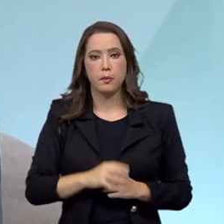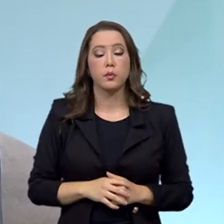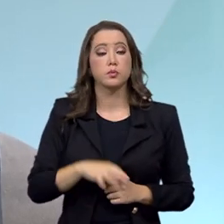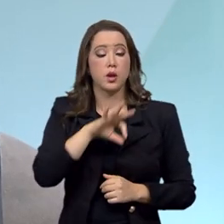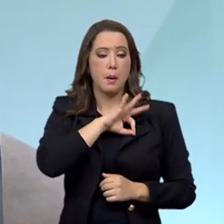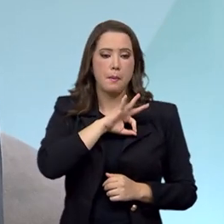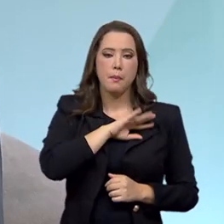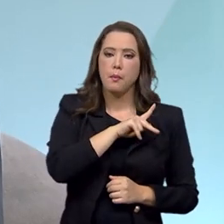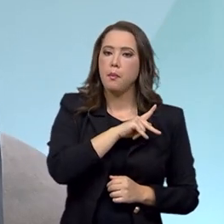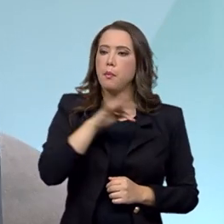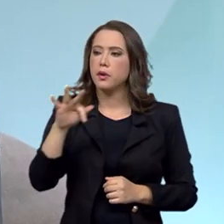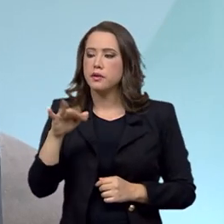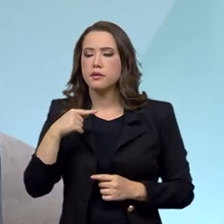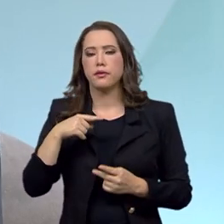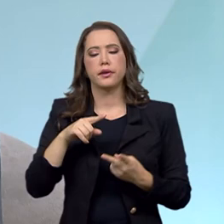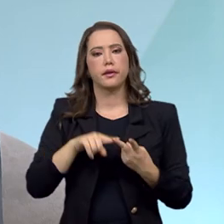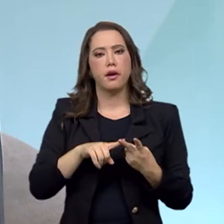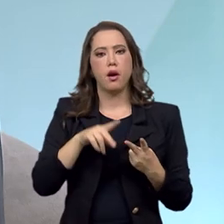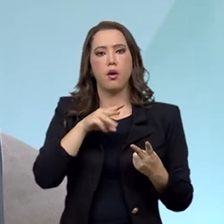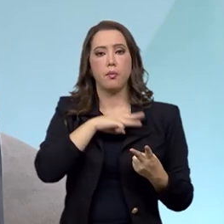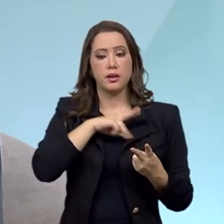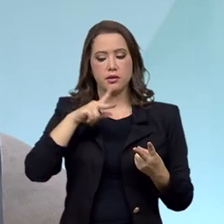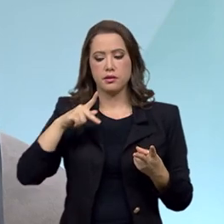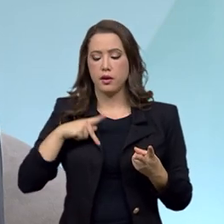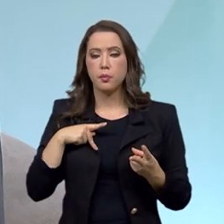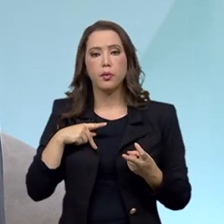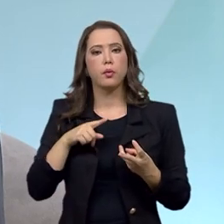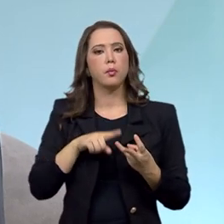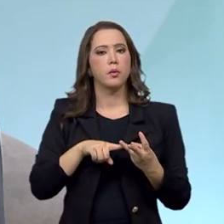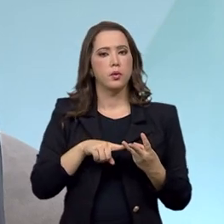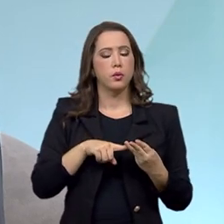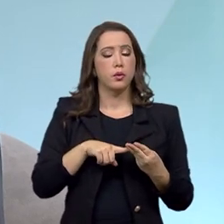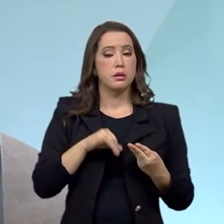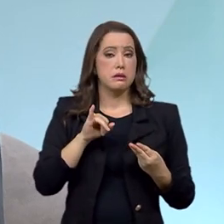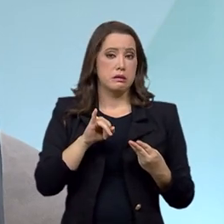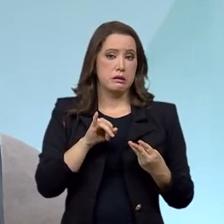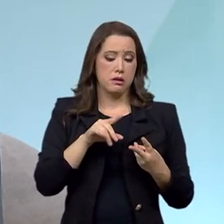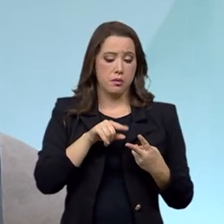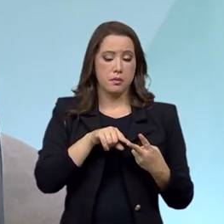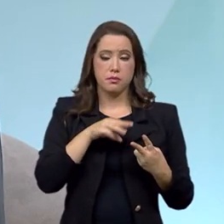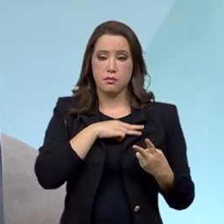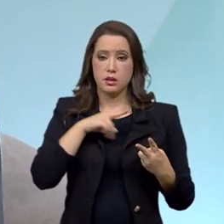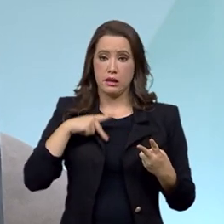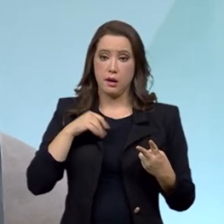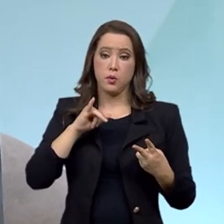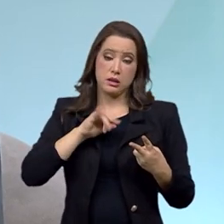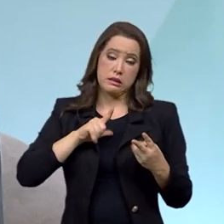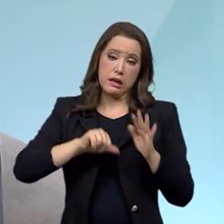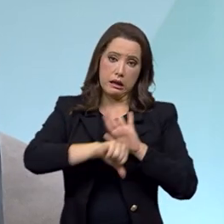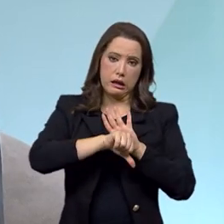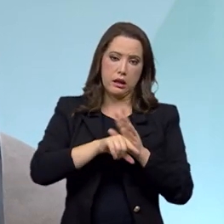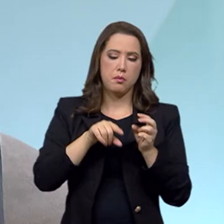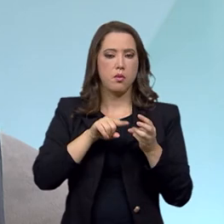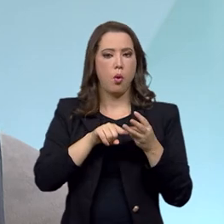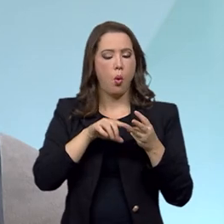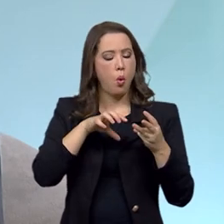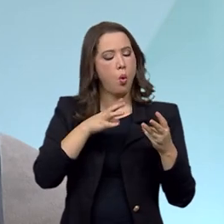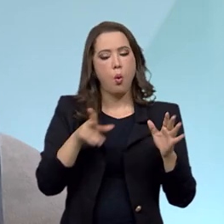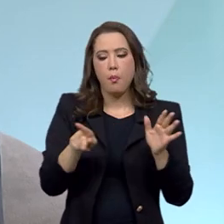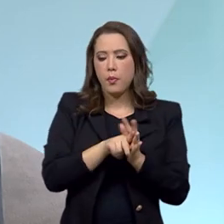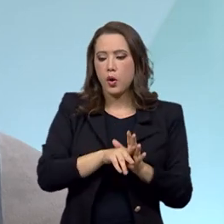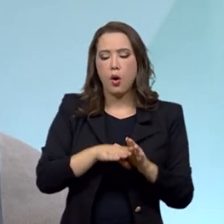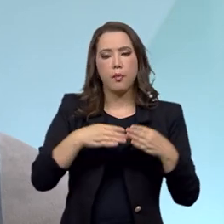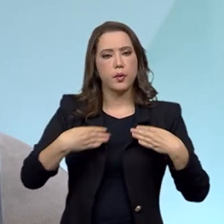Polícia Federal, o Ministério Público, quando envolve alguma questão criminal ou alguma pasta do próprio